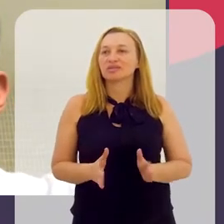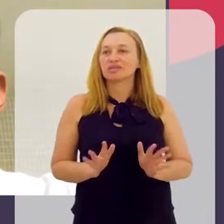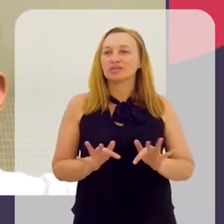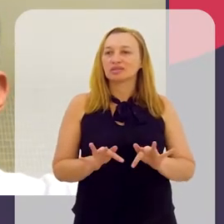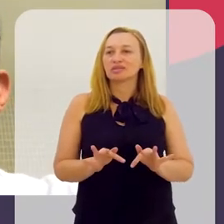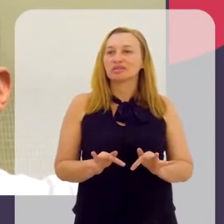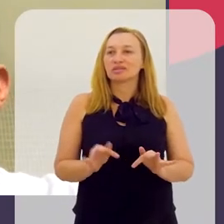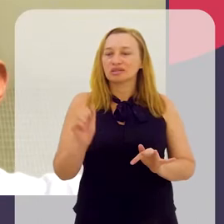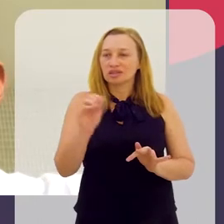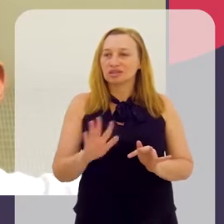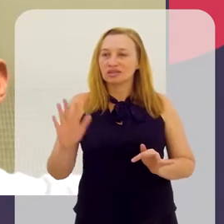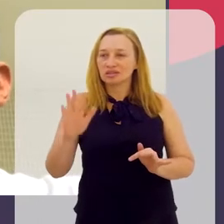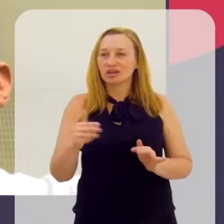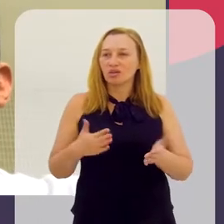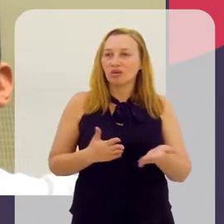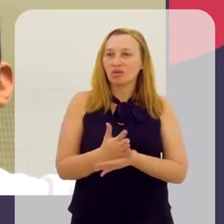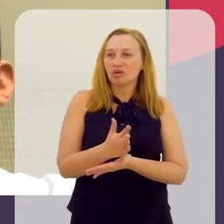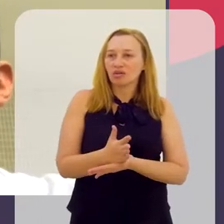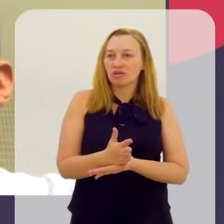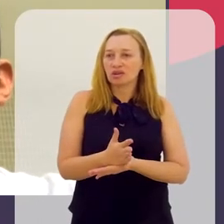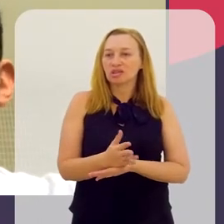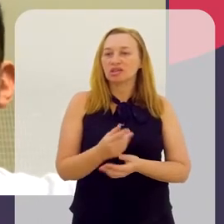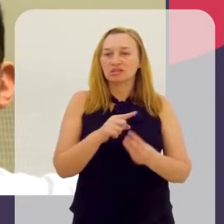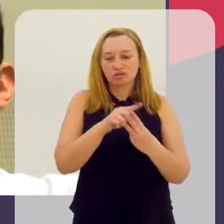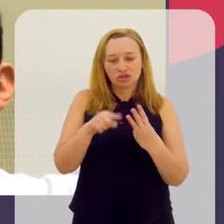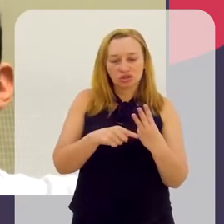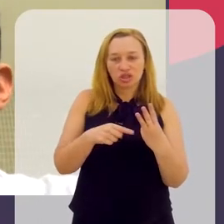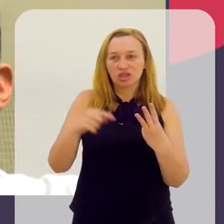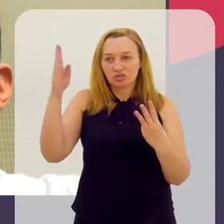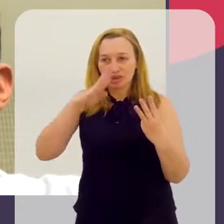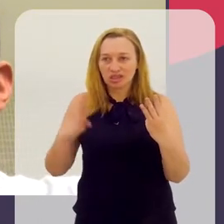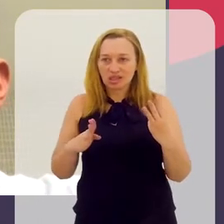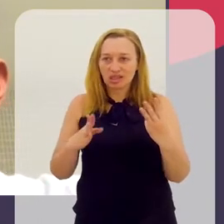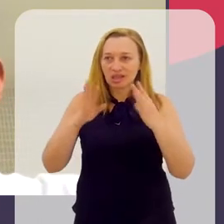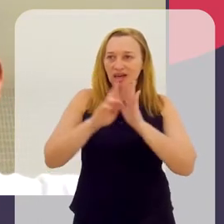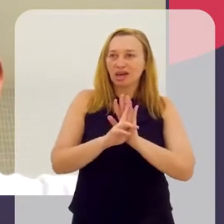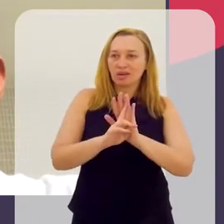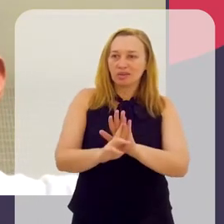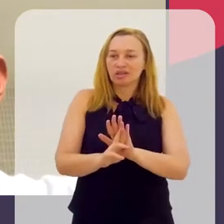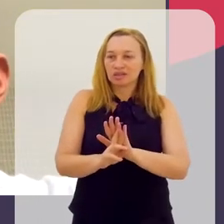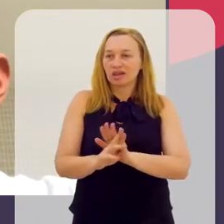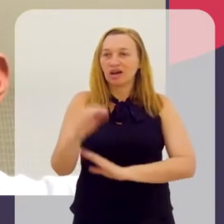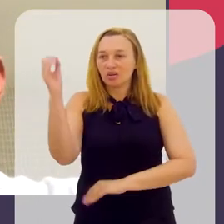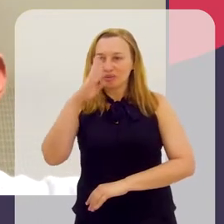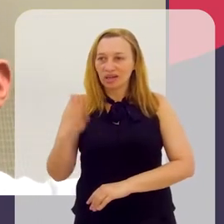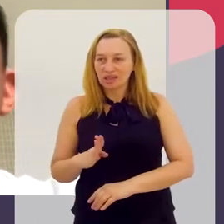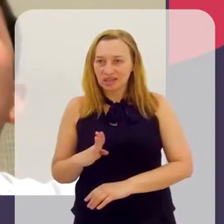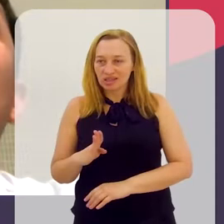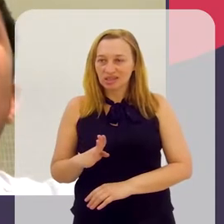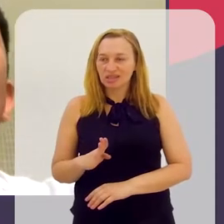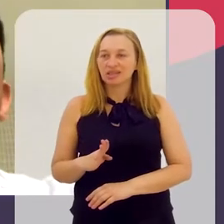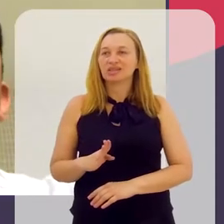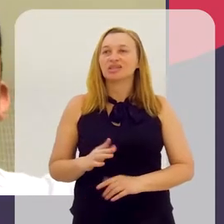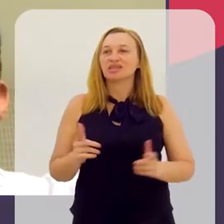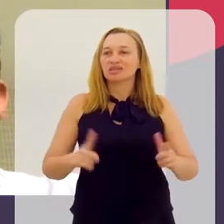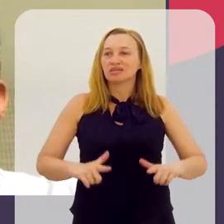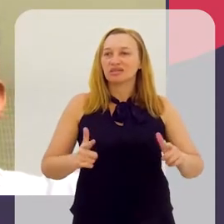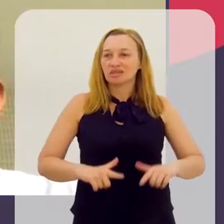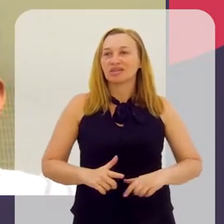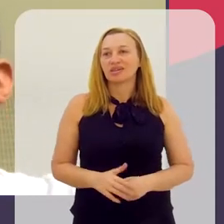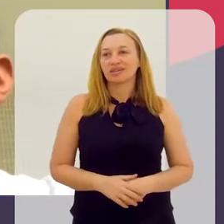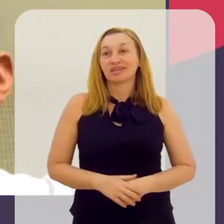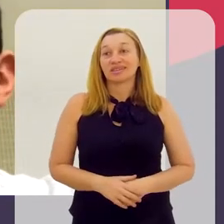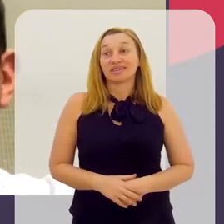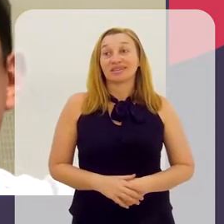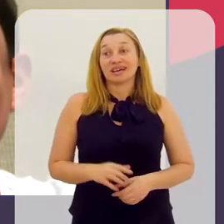na seleção nacional também fui aprovado como um dos três brasileiros que iam representar o Brasil nesse acampamento espacial, né?